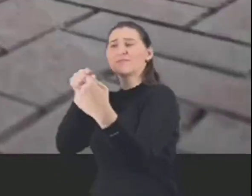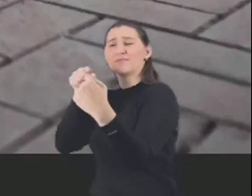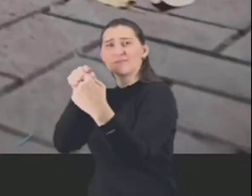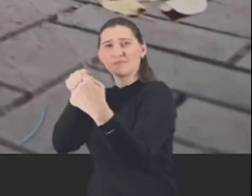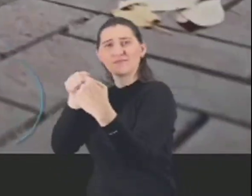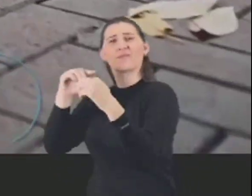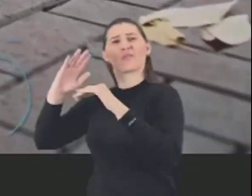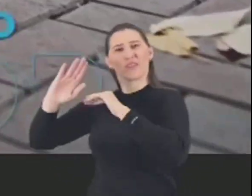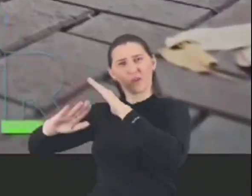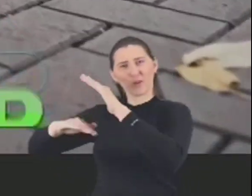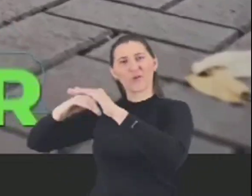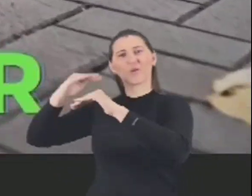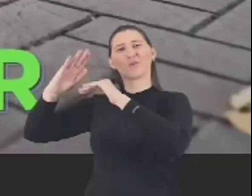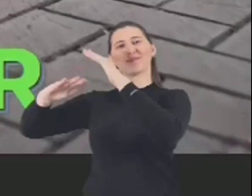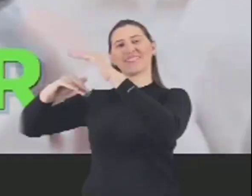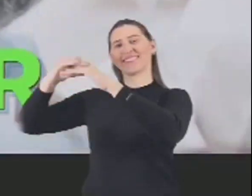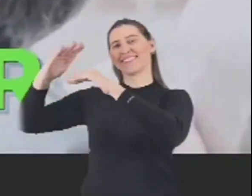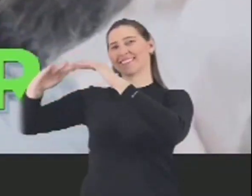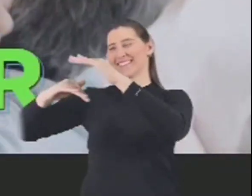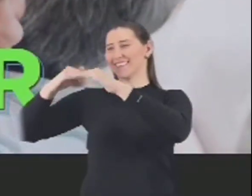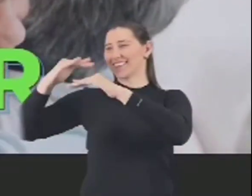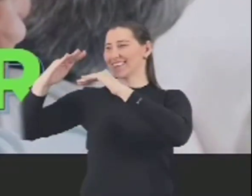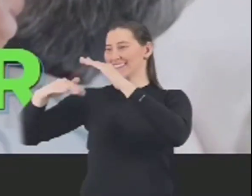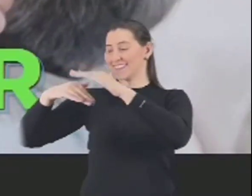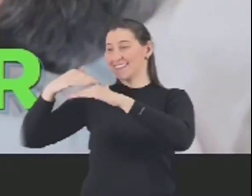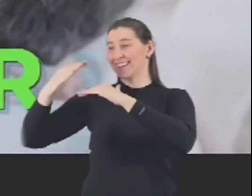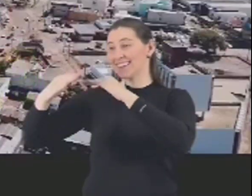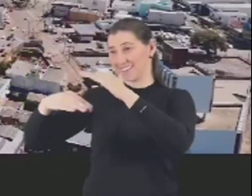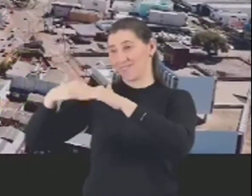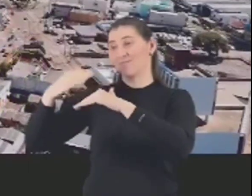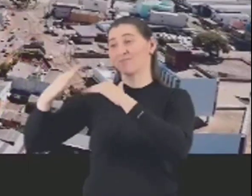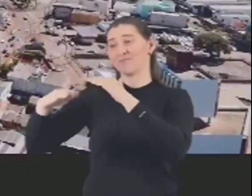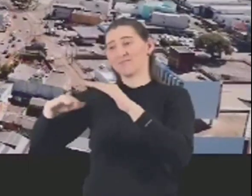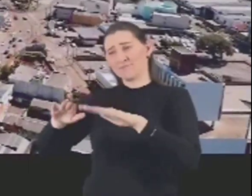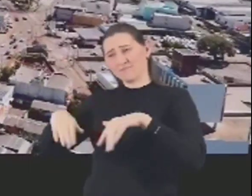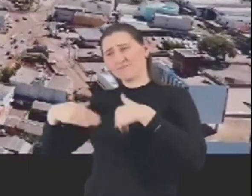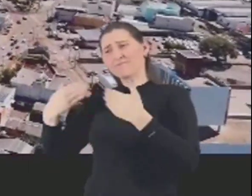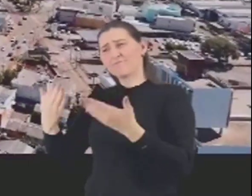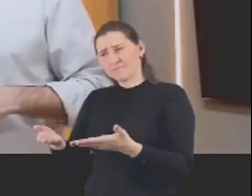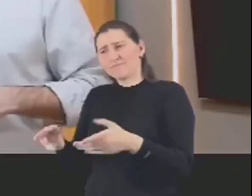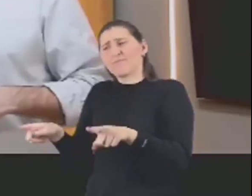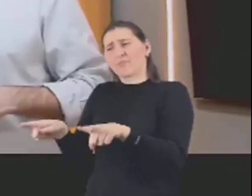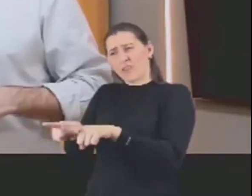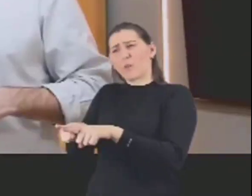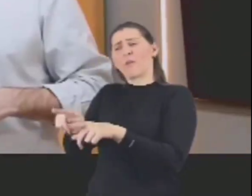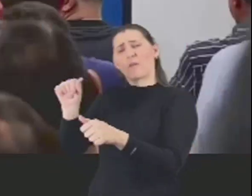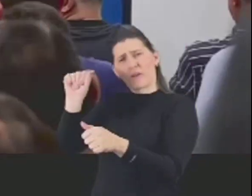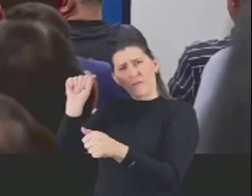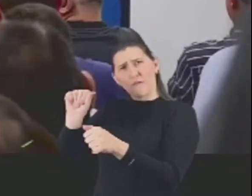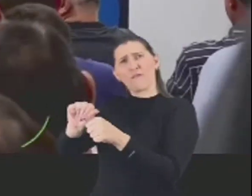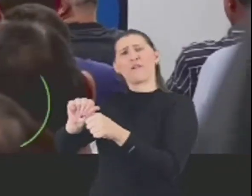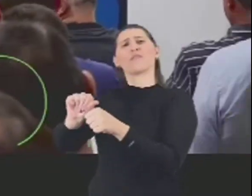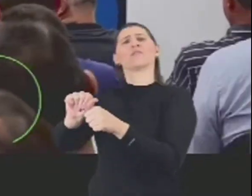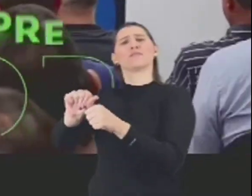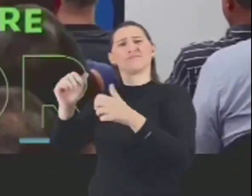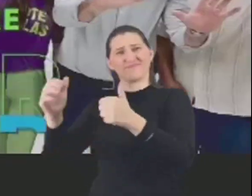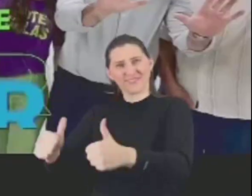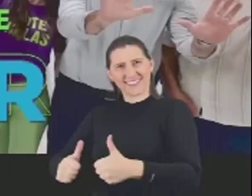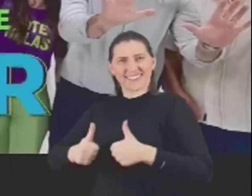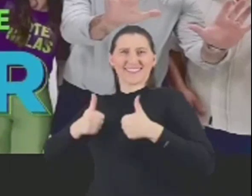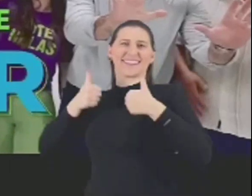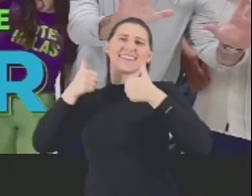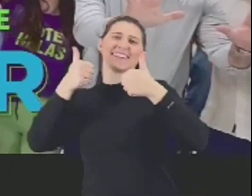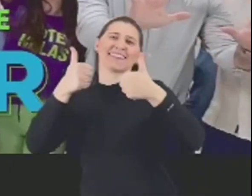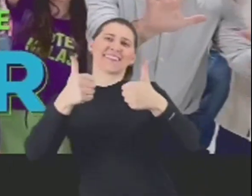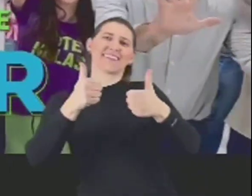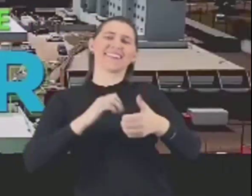e busca sempre o melhor, quando a gente cuida, a gente faz